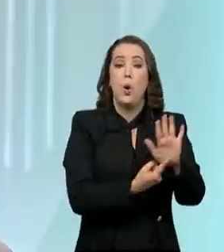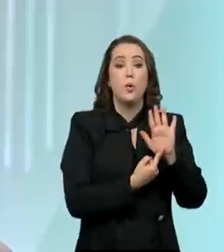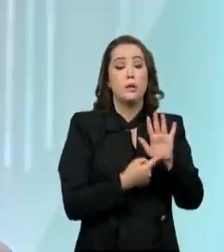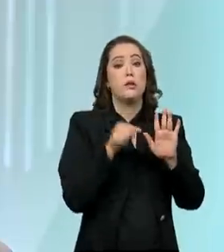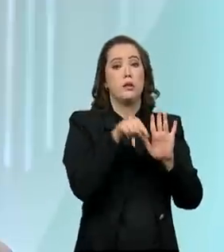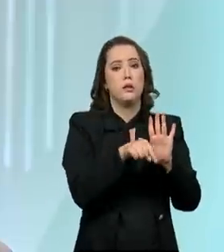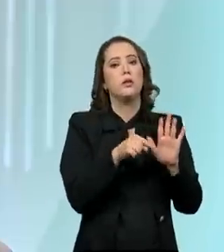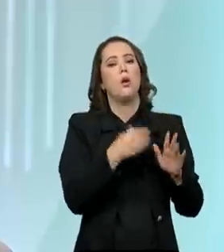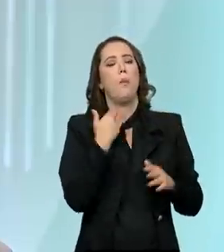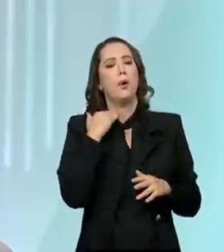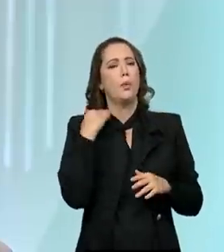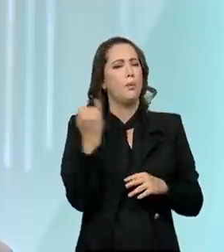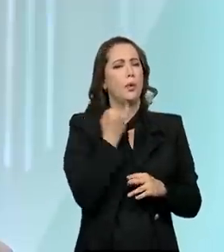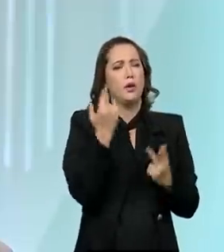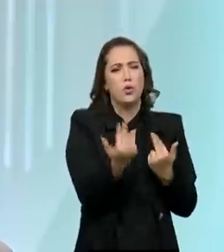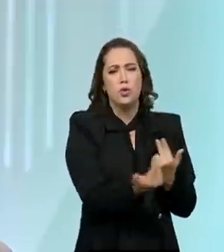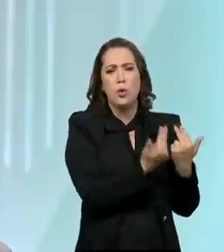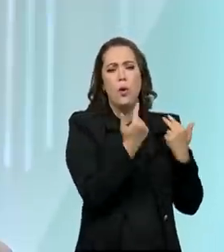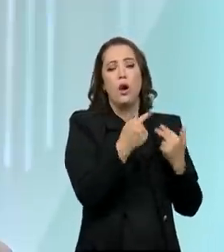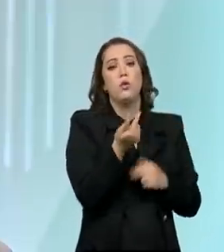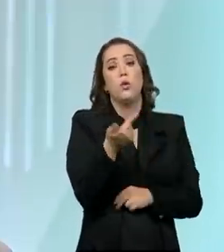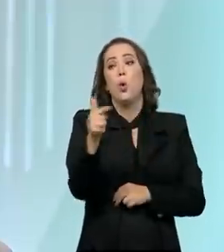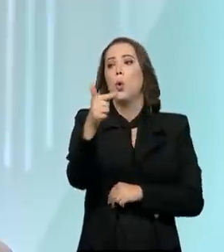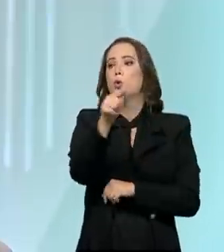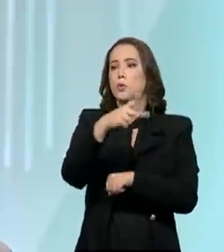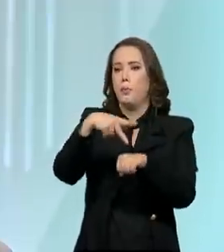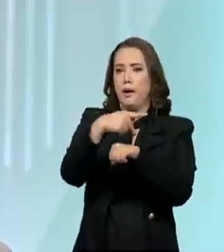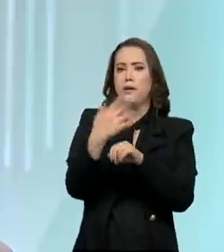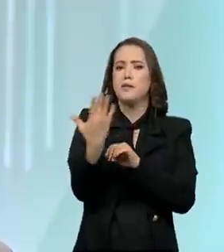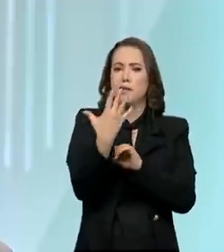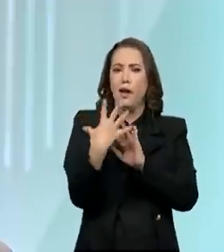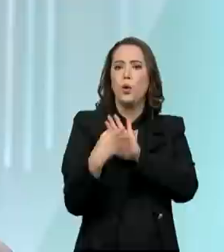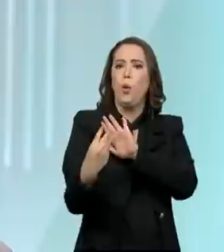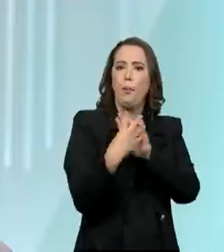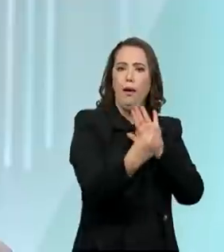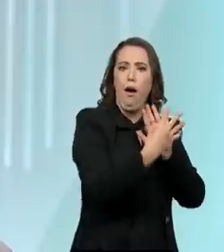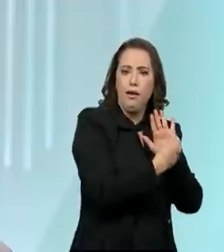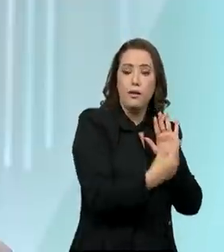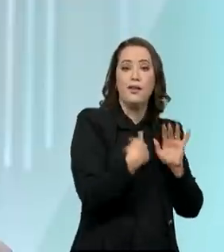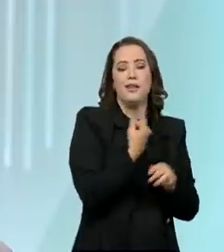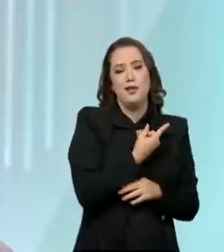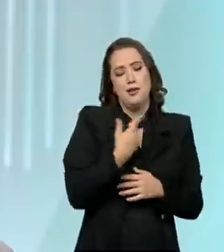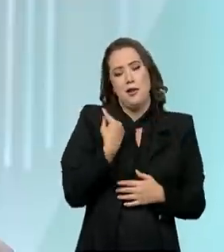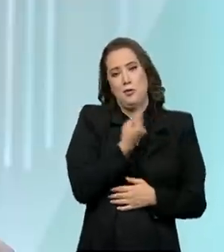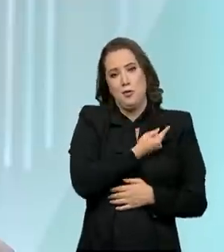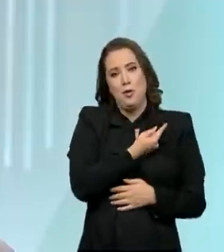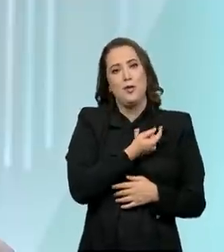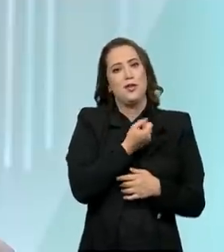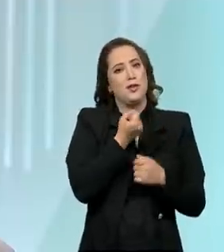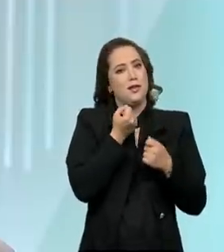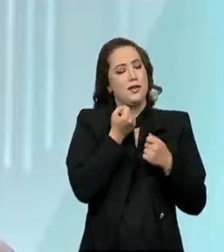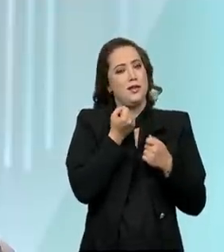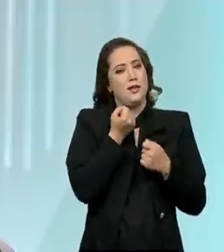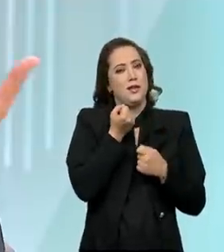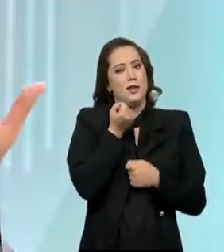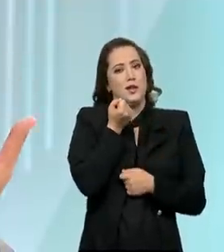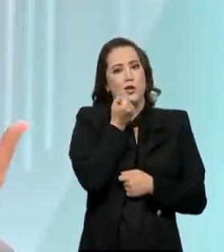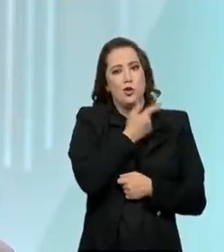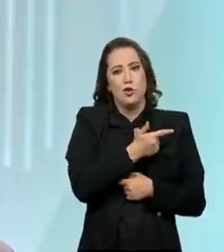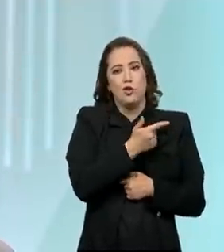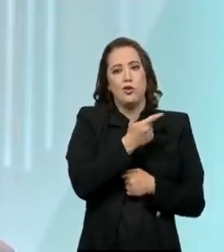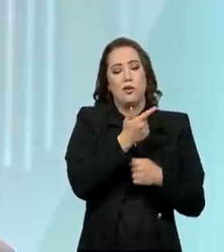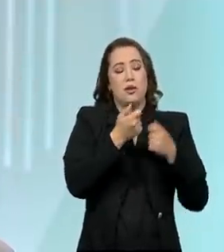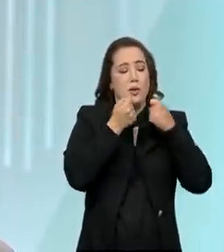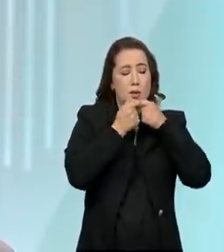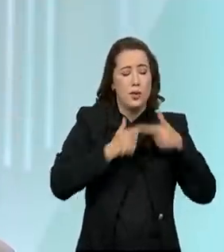desenvolvimento desse porte hoje, vários países estão buscando montar um igual. E, por sorte, pela nossa história, a competência do banco, das gerações